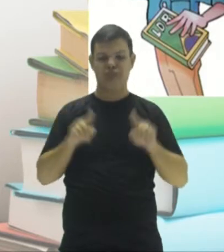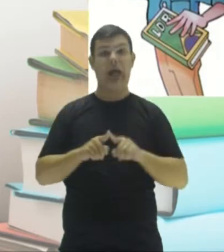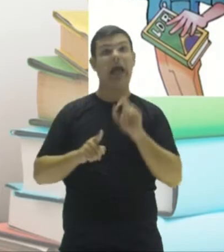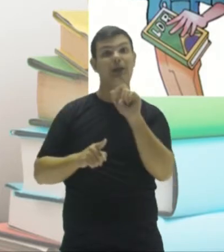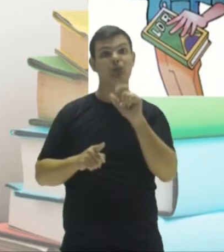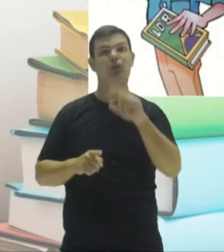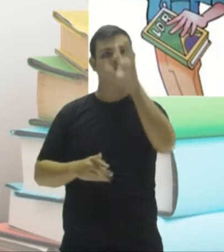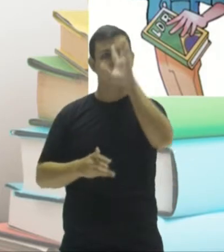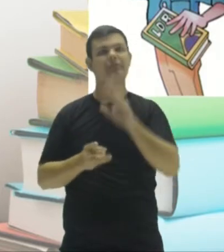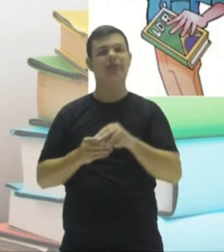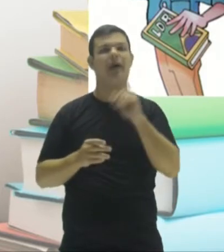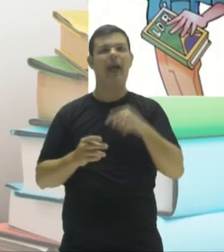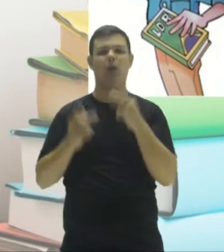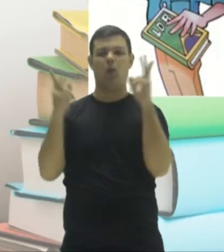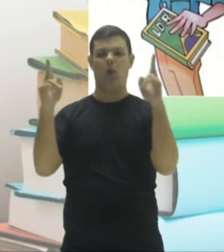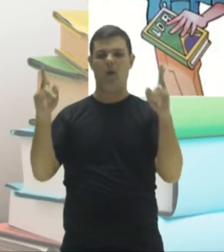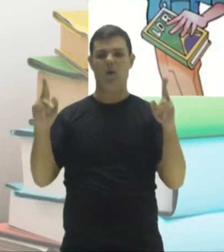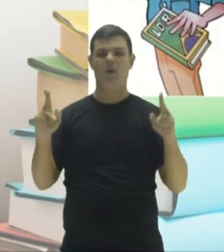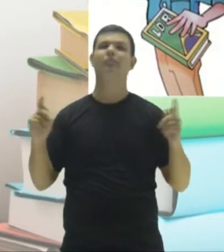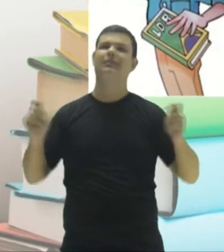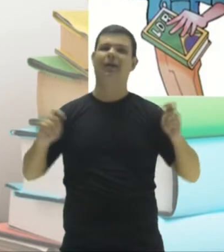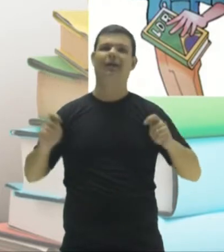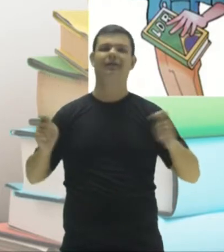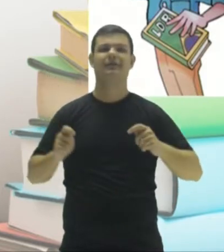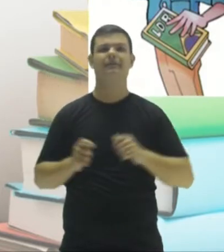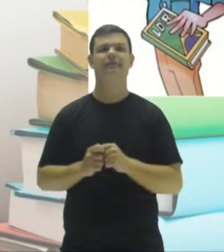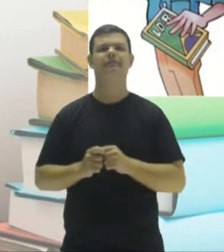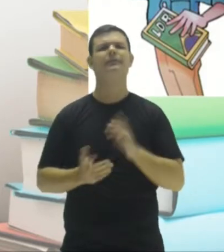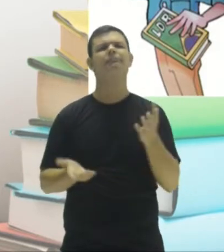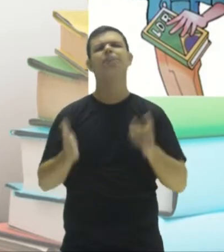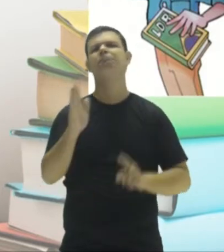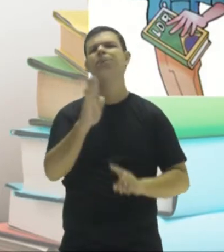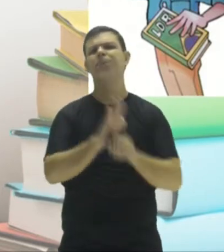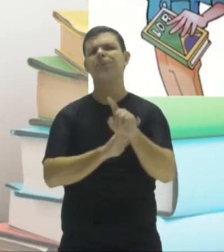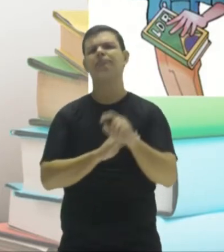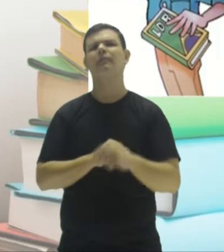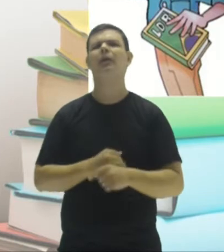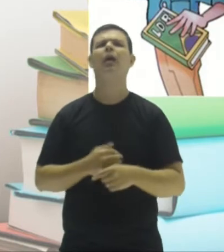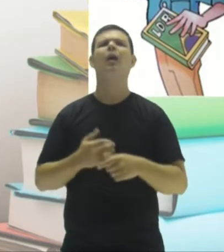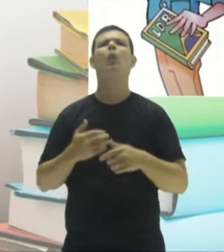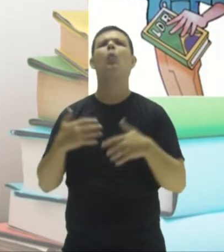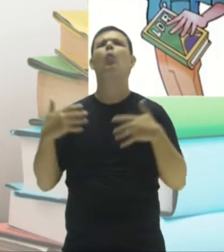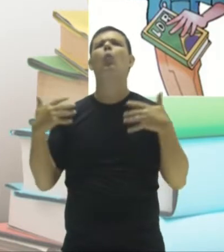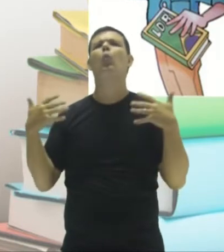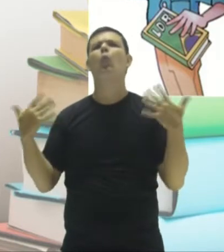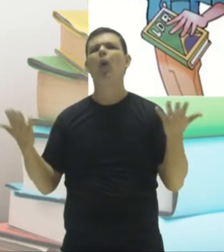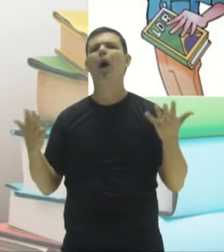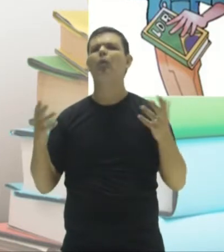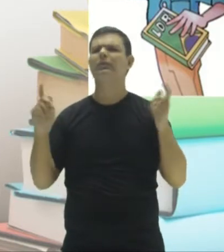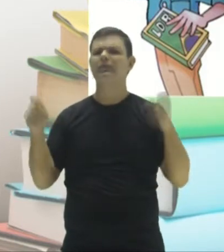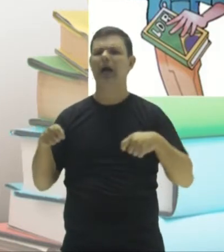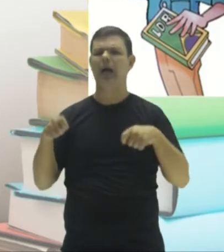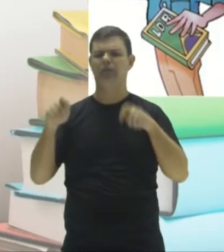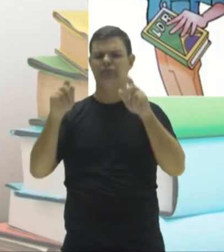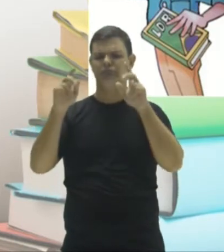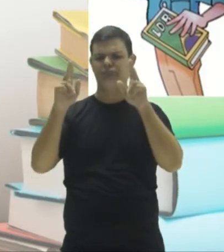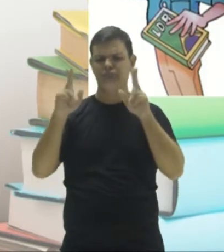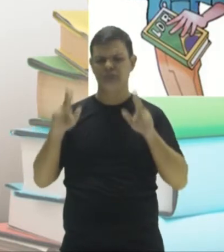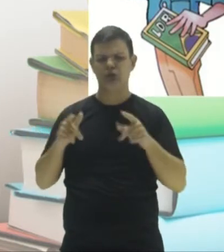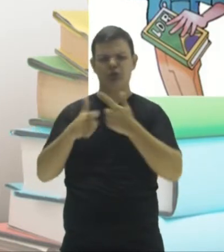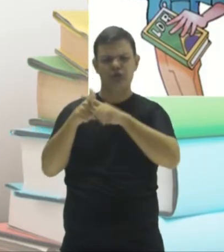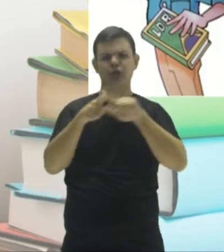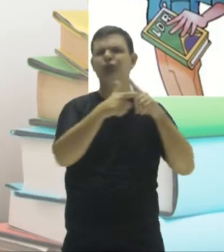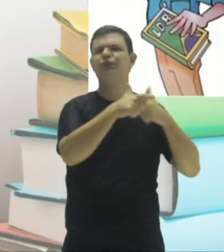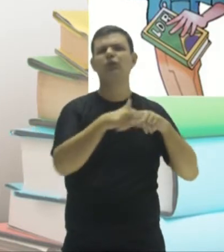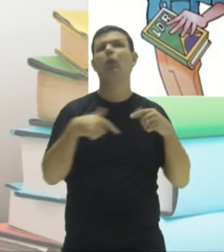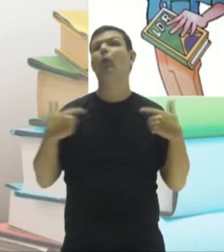a trinta e quarenta cinco. A minha pergunta é, quais são os divisores comuns de trinta e quarenta e